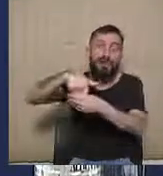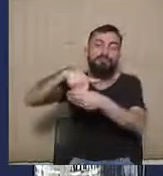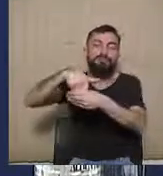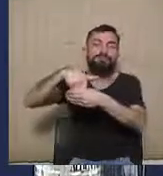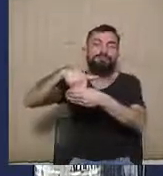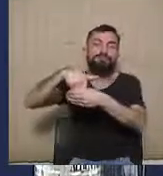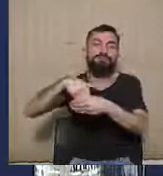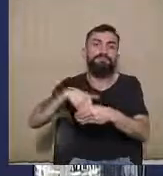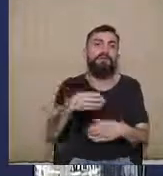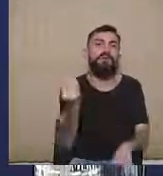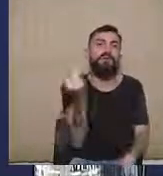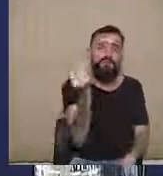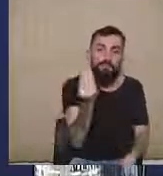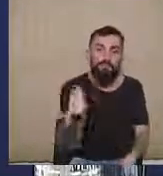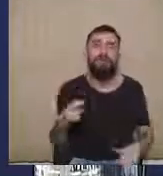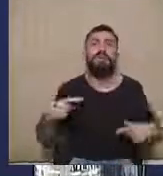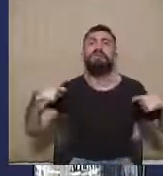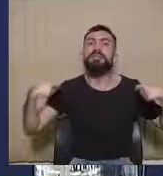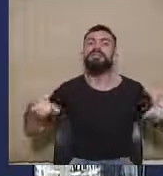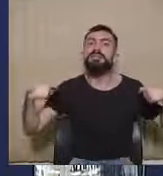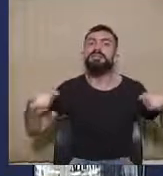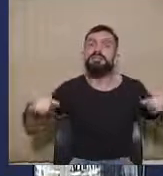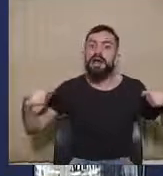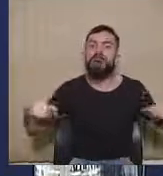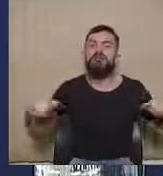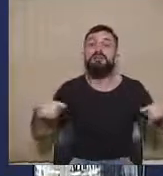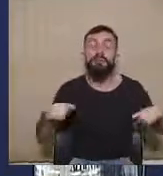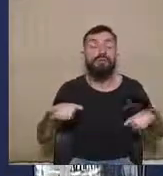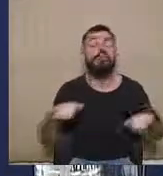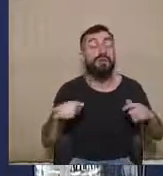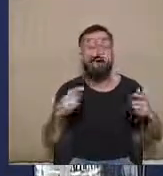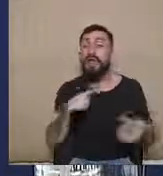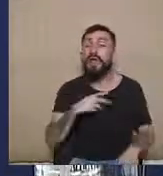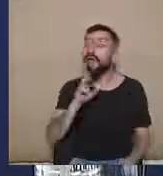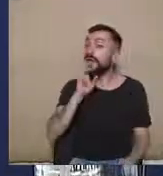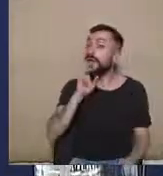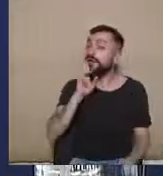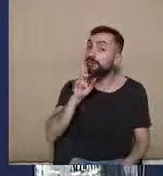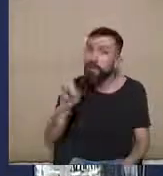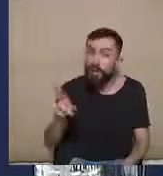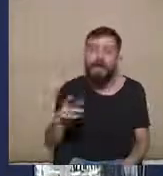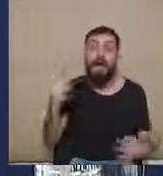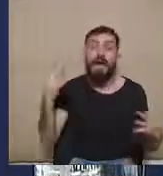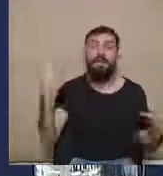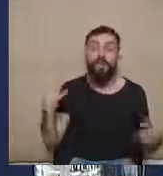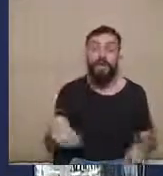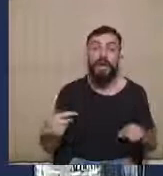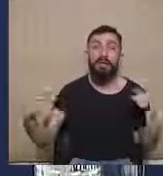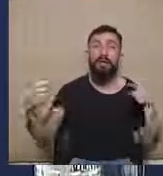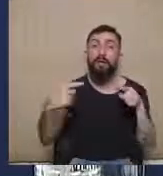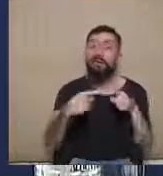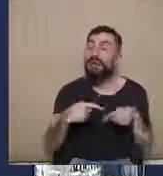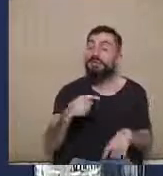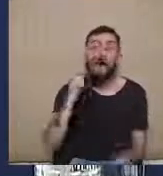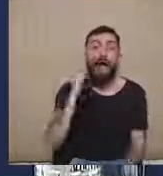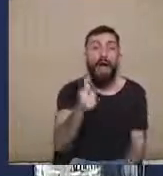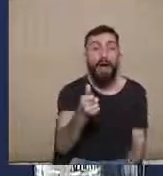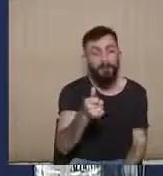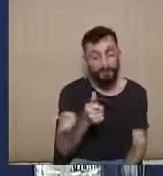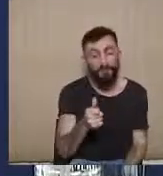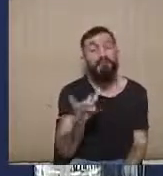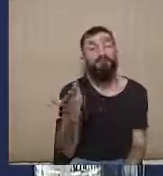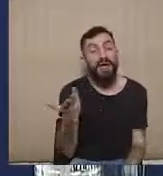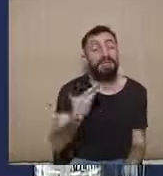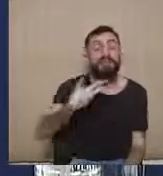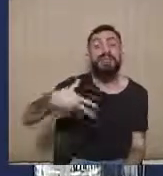é necessário se dar a resposta estatal adequada e correta no menor espaço de tempo possível. Porque, como sabemos nós